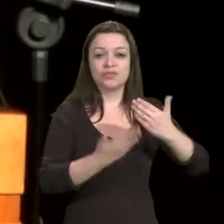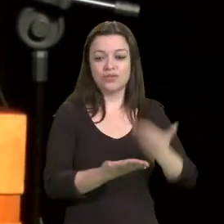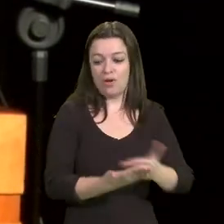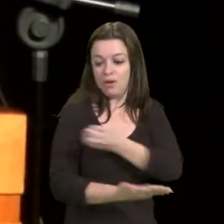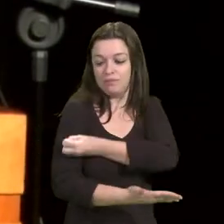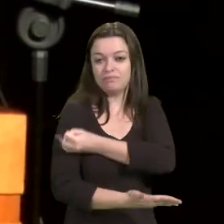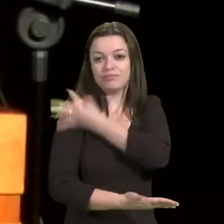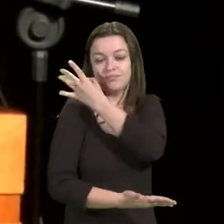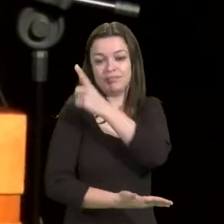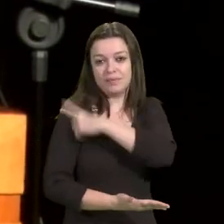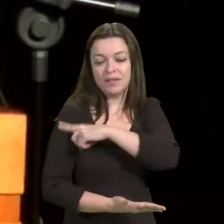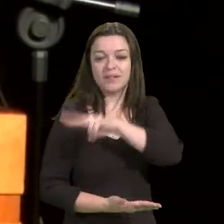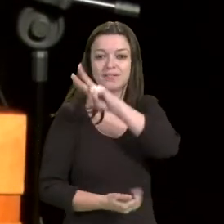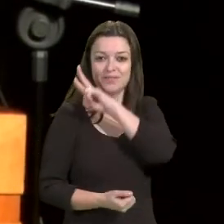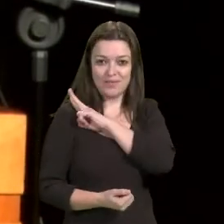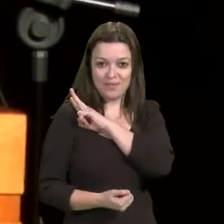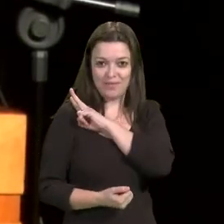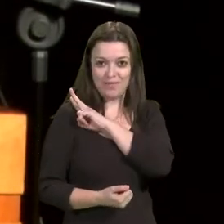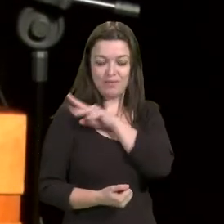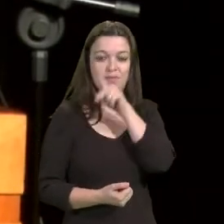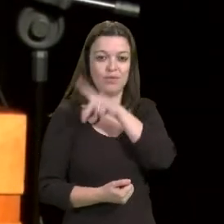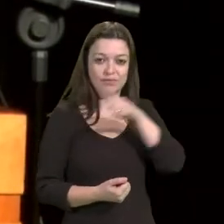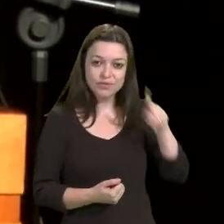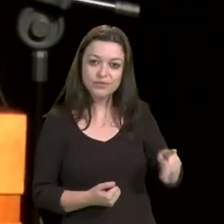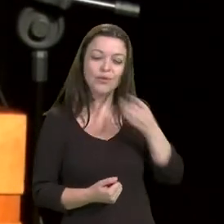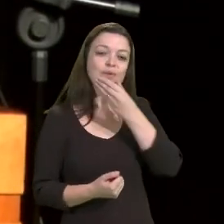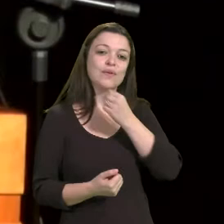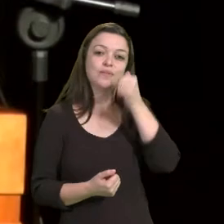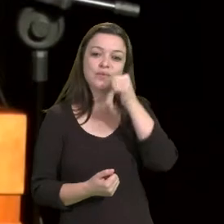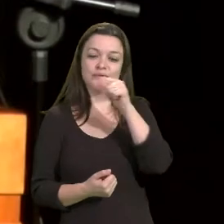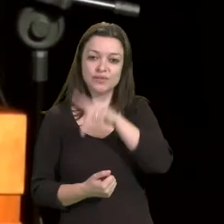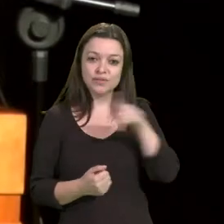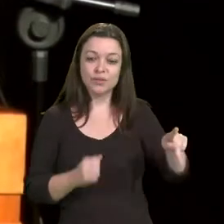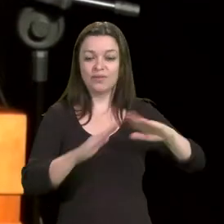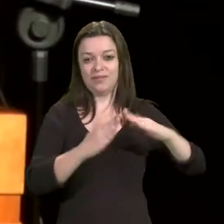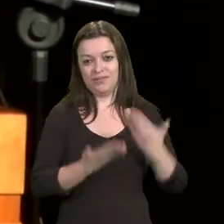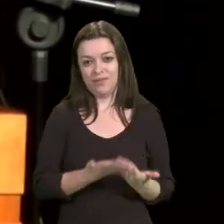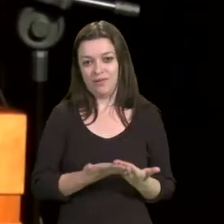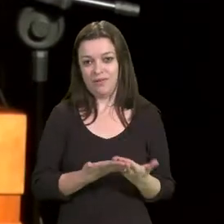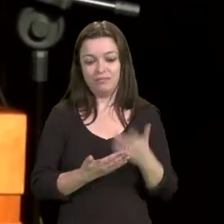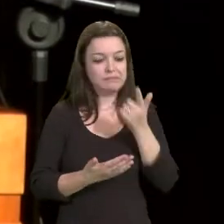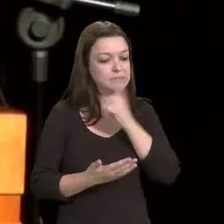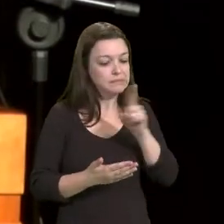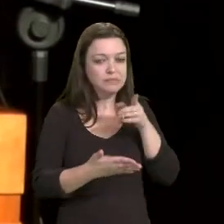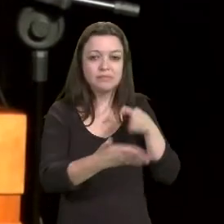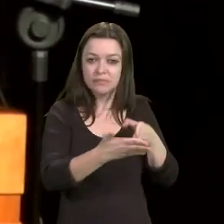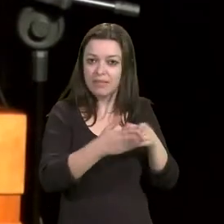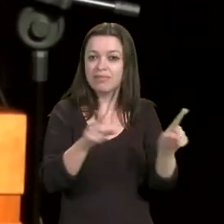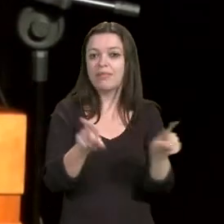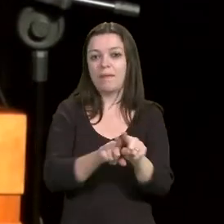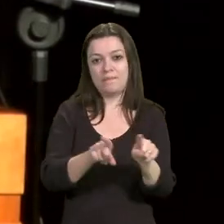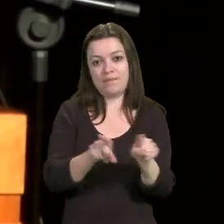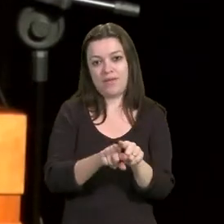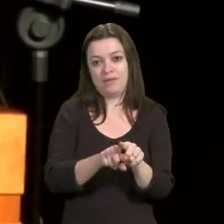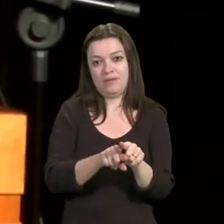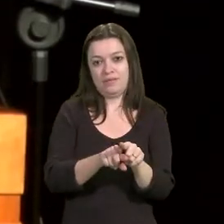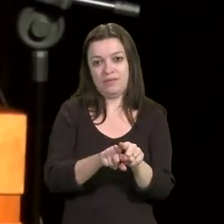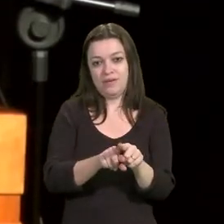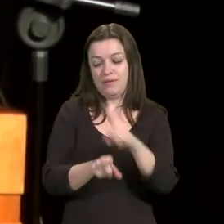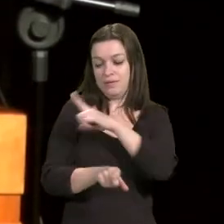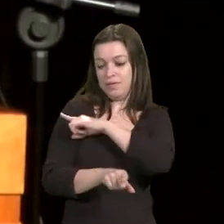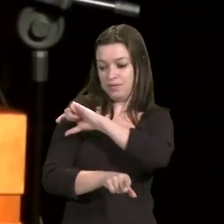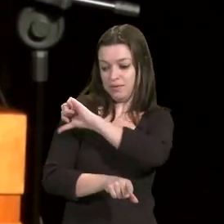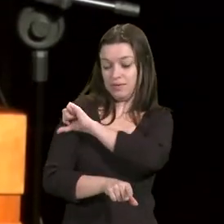professores e professoras das escolas, do ensino fundamental e